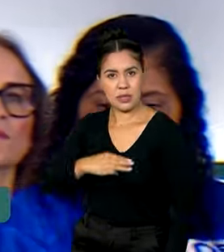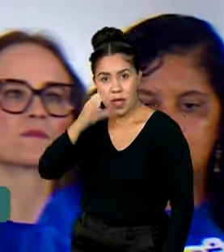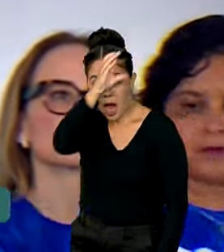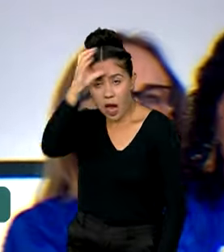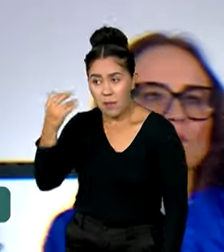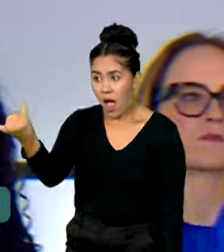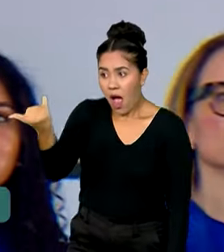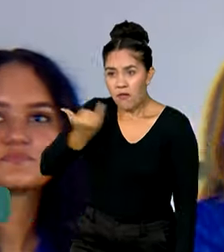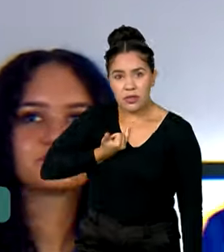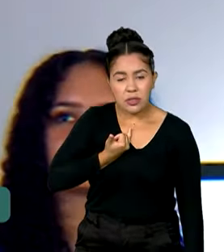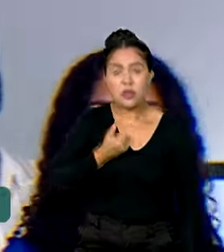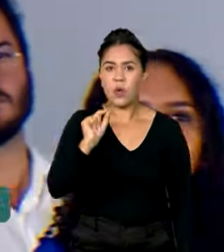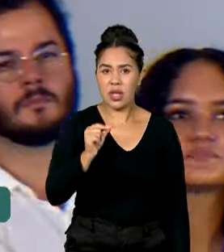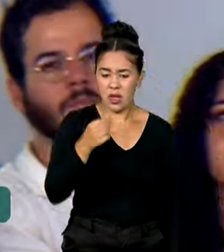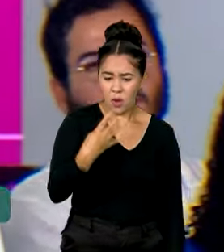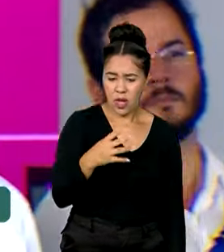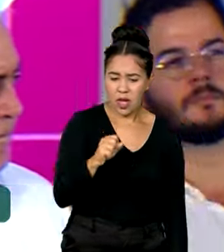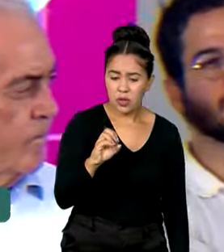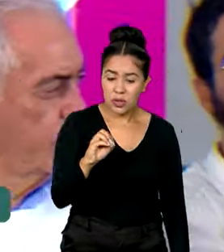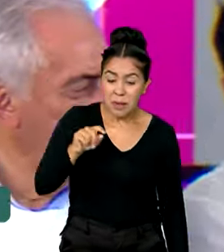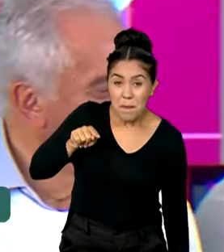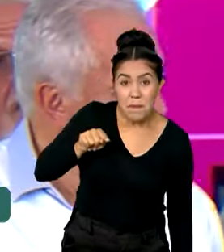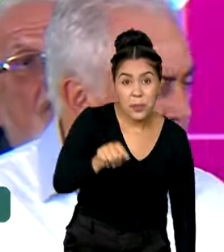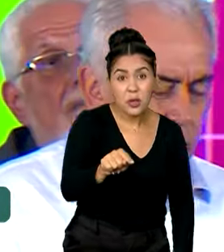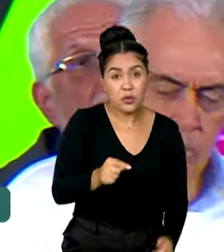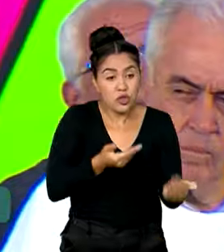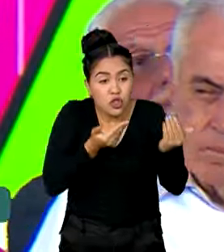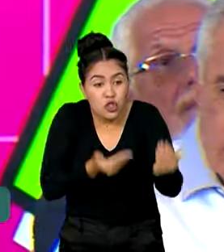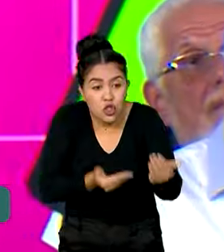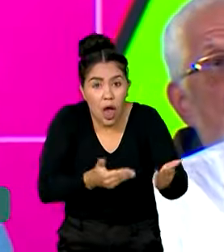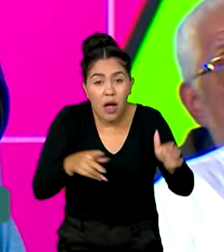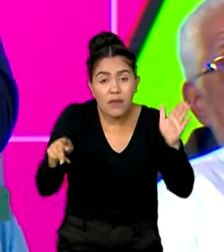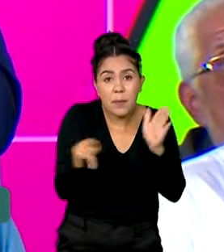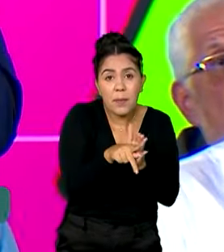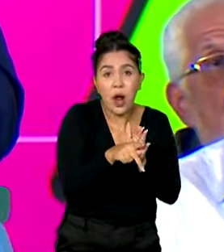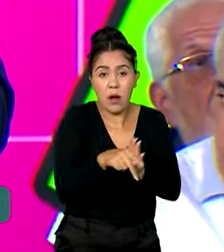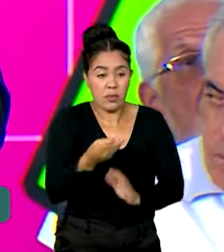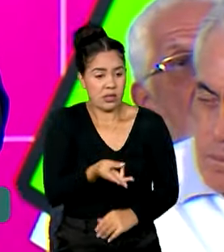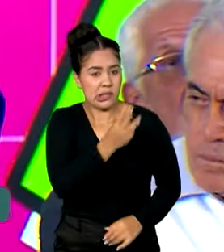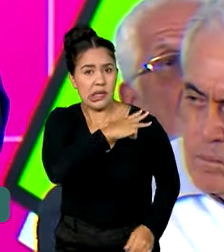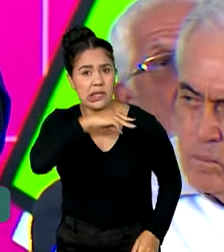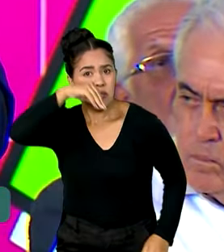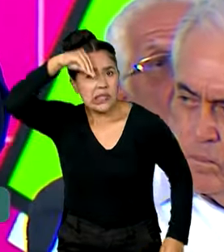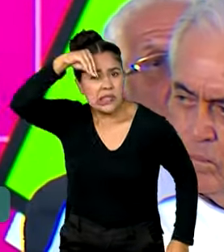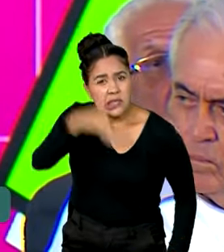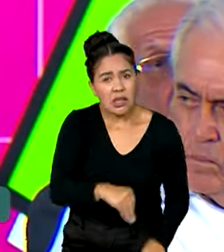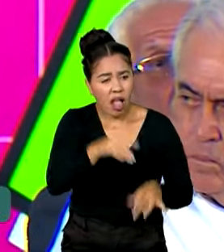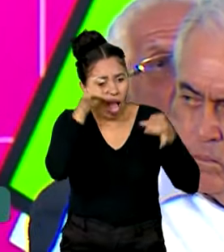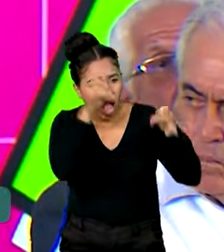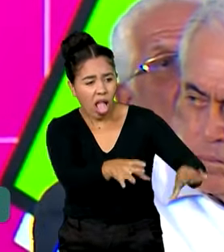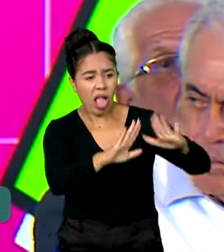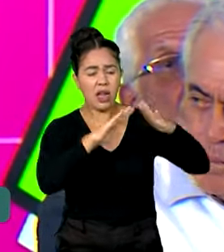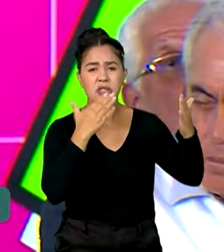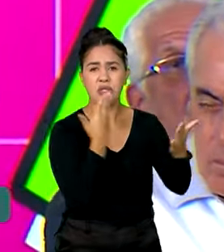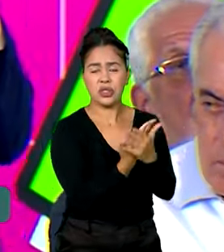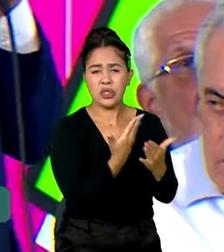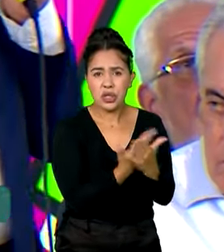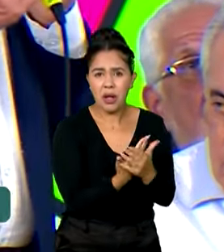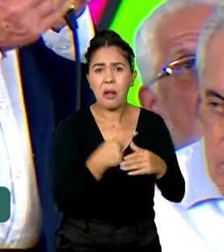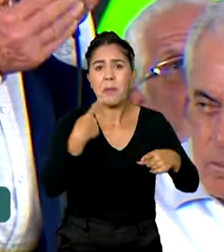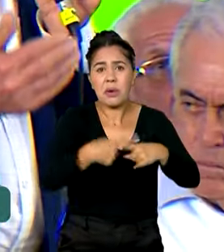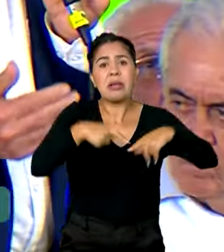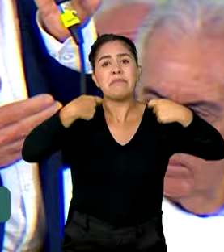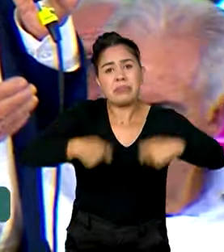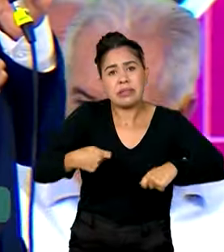480 mil jovens do ensino médio desistiam da educação porque tinham que trabalhar